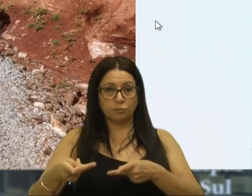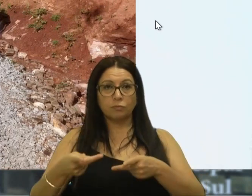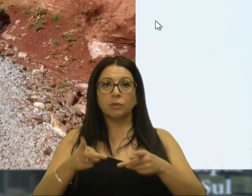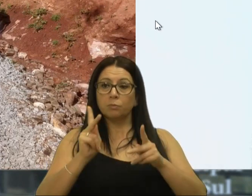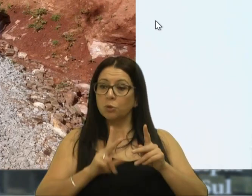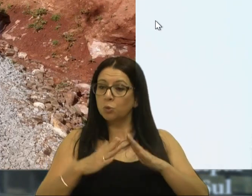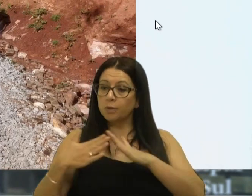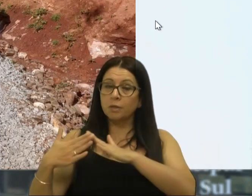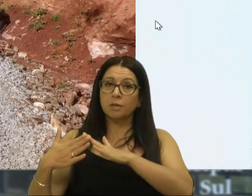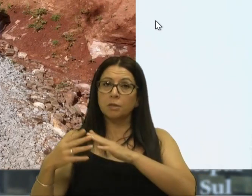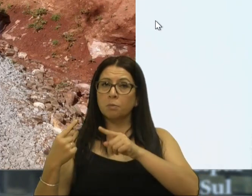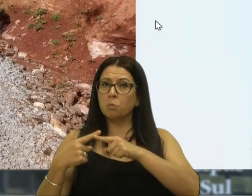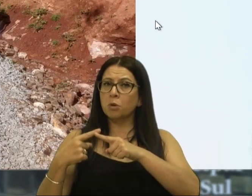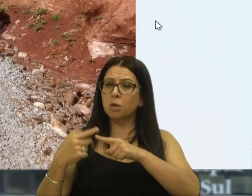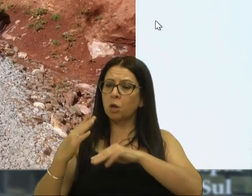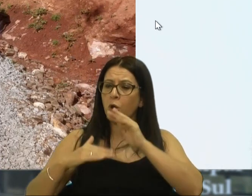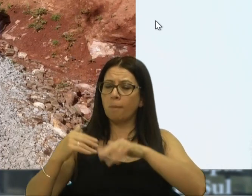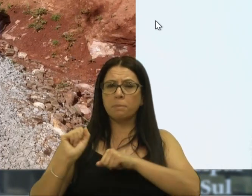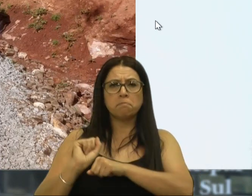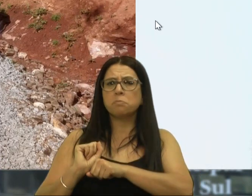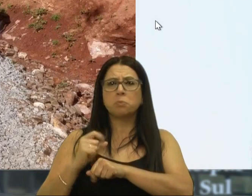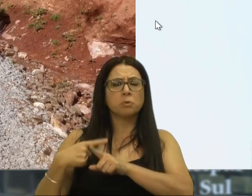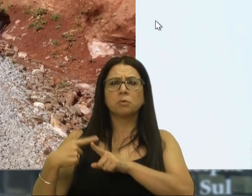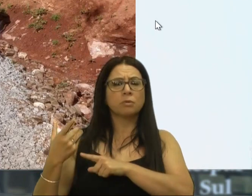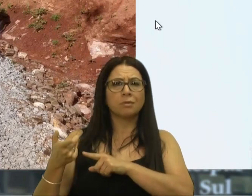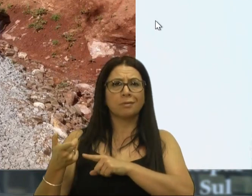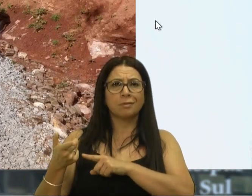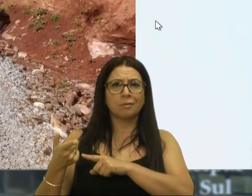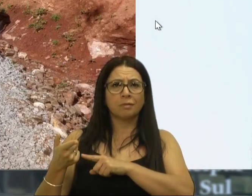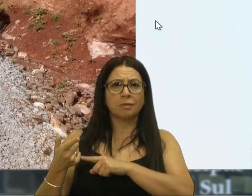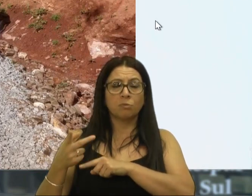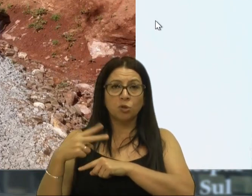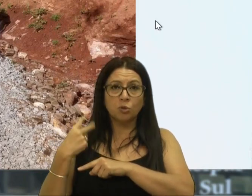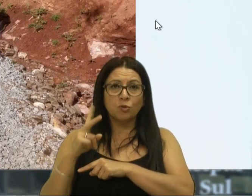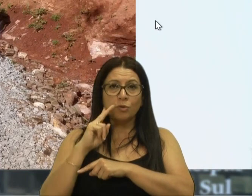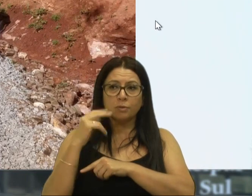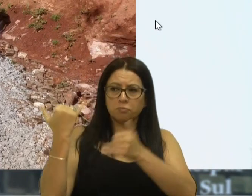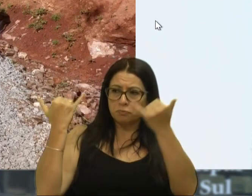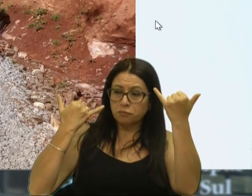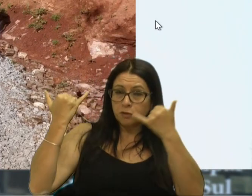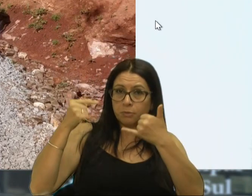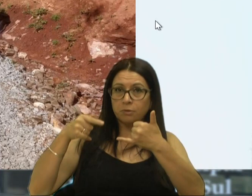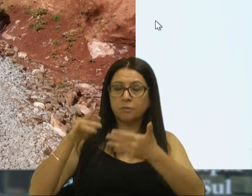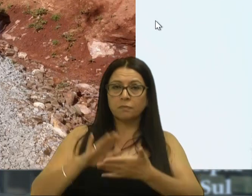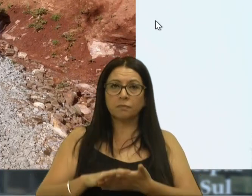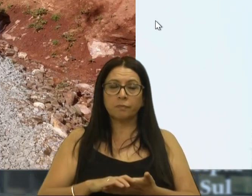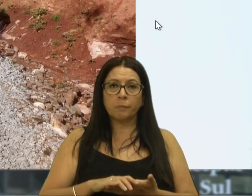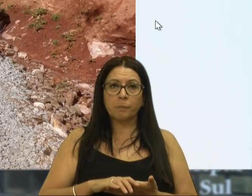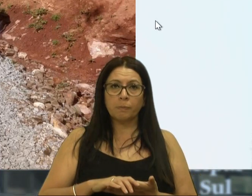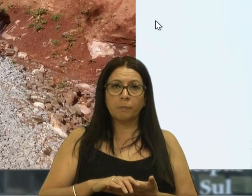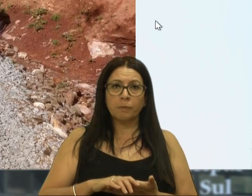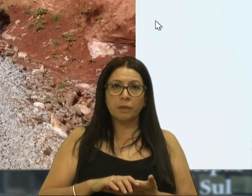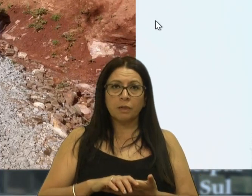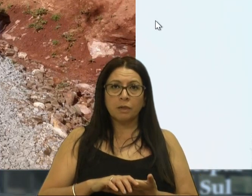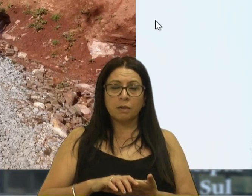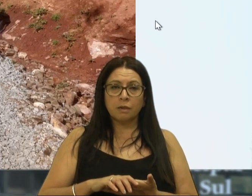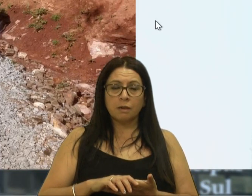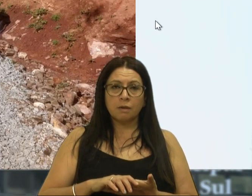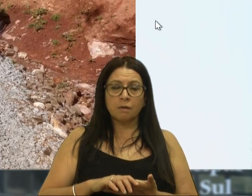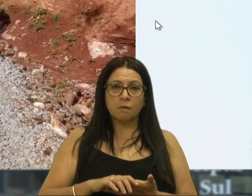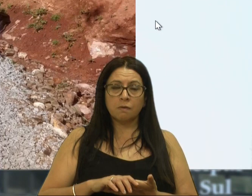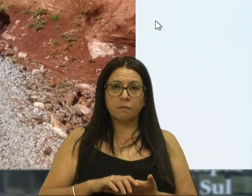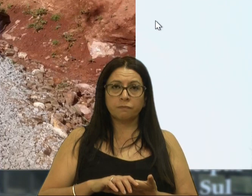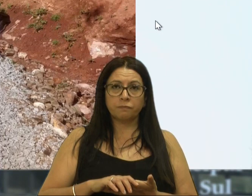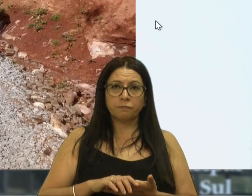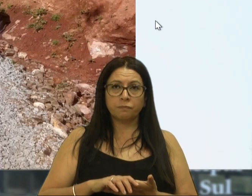Por que essa obra? A obra parou, porque nós pegamos a informação aqui, por falta